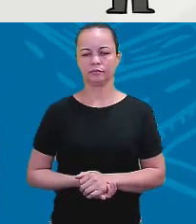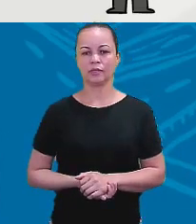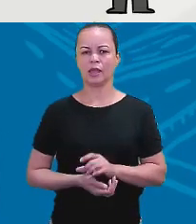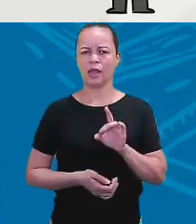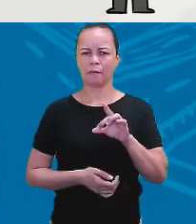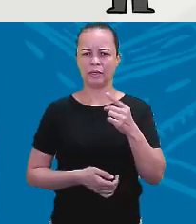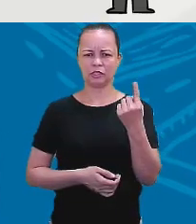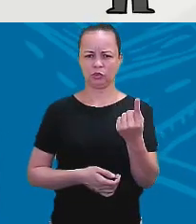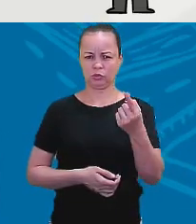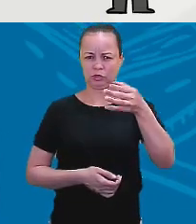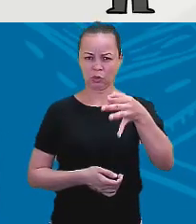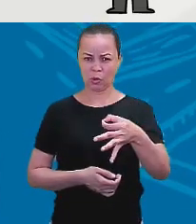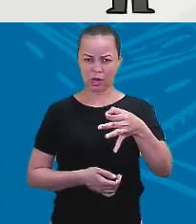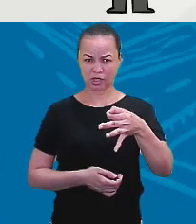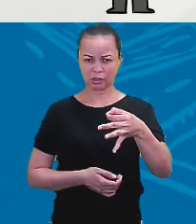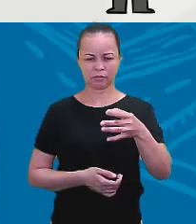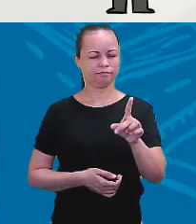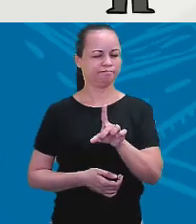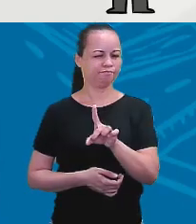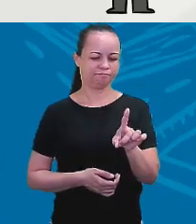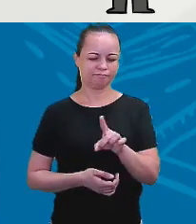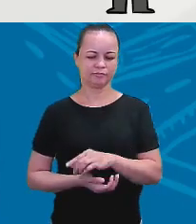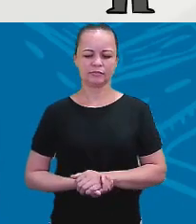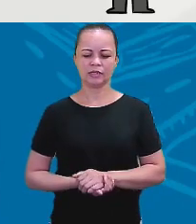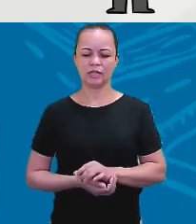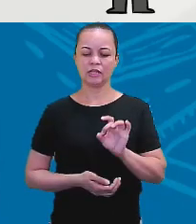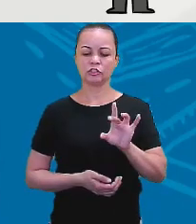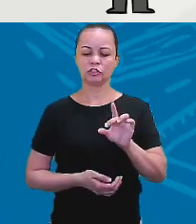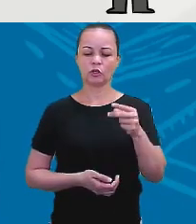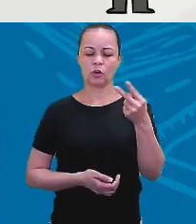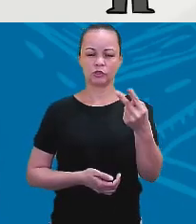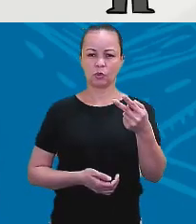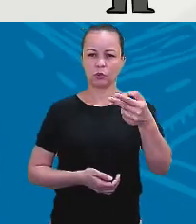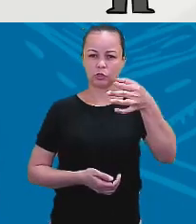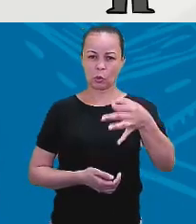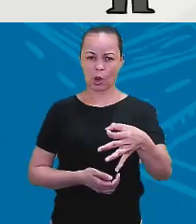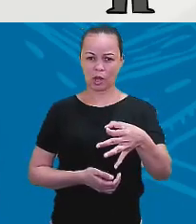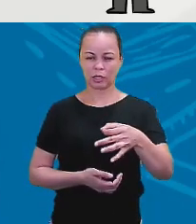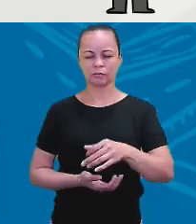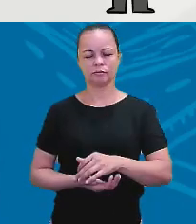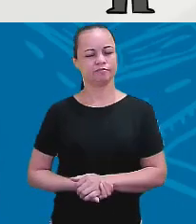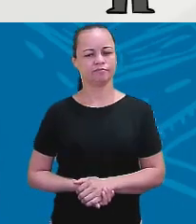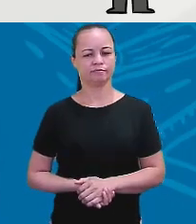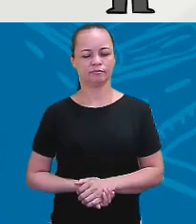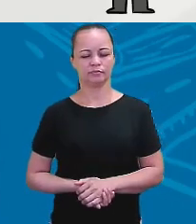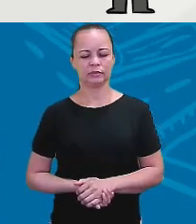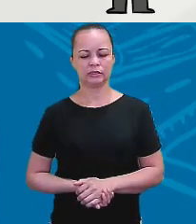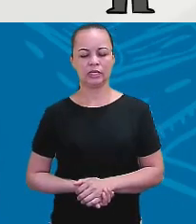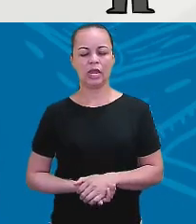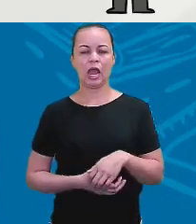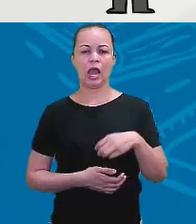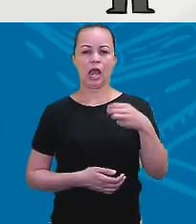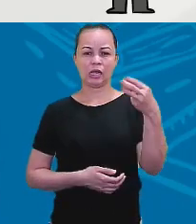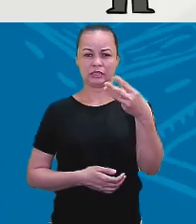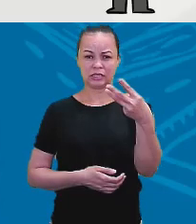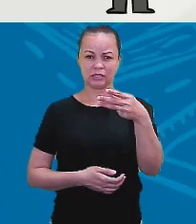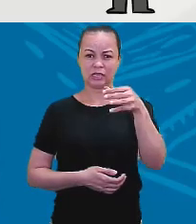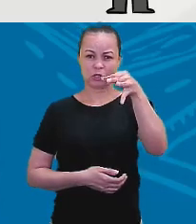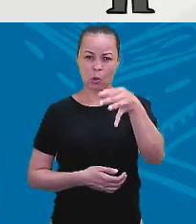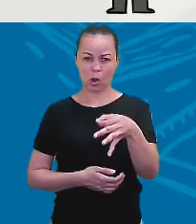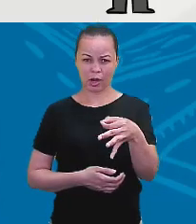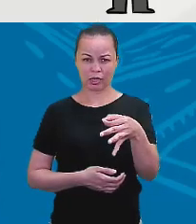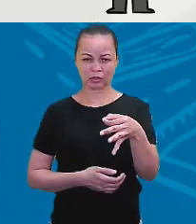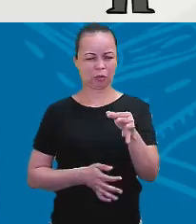Apenas um está correta? Não. Apenas a dois está correta? Não. Apenas a terceira está correta?